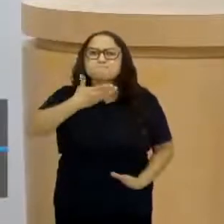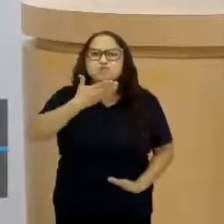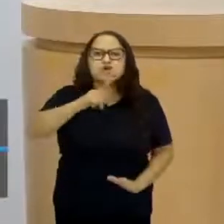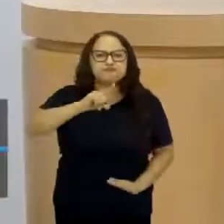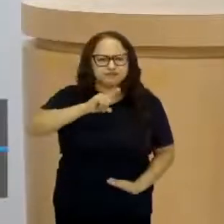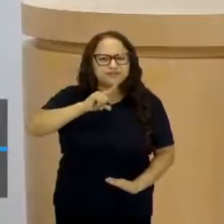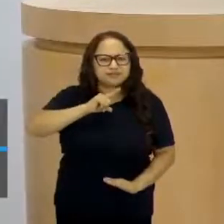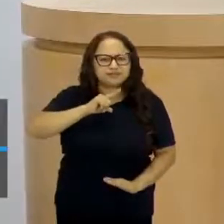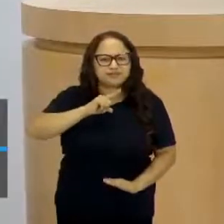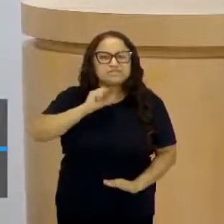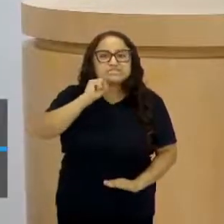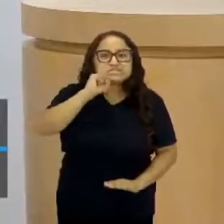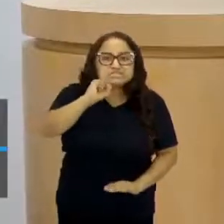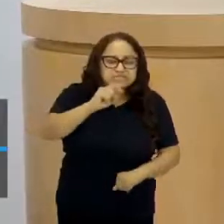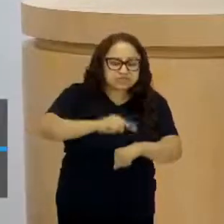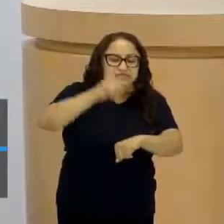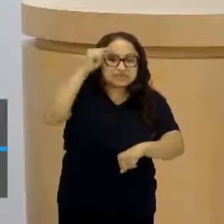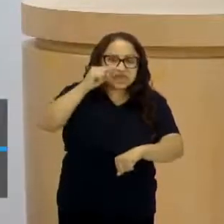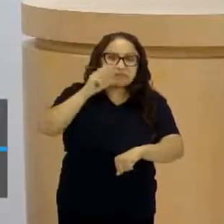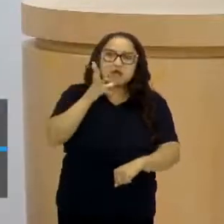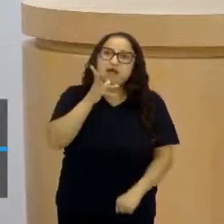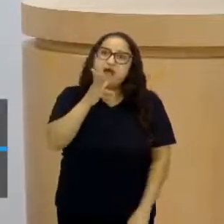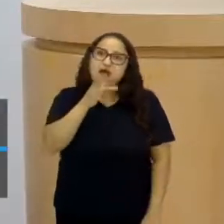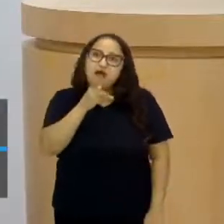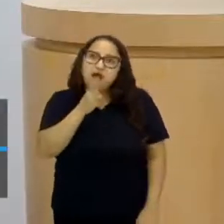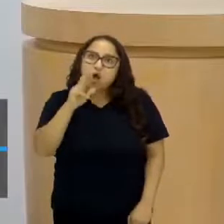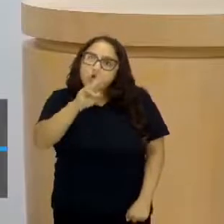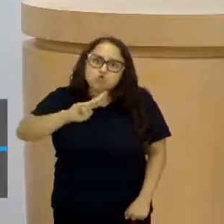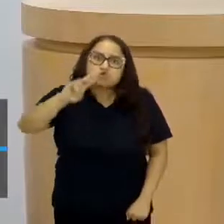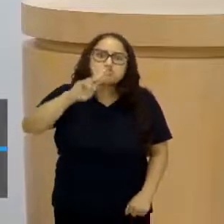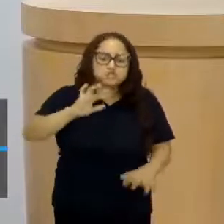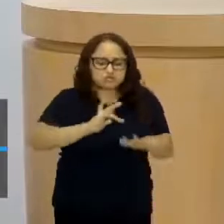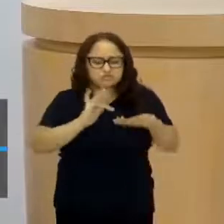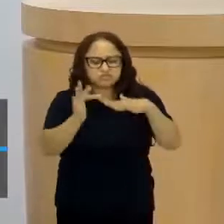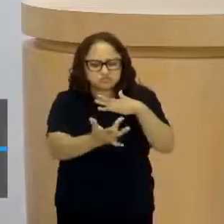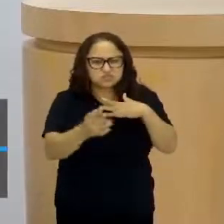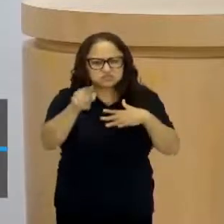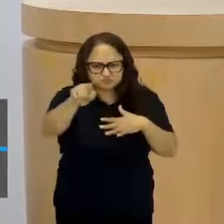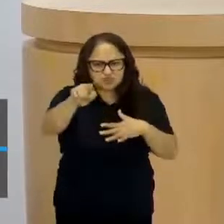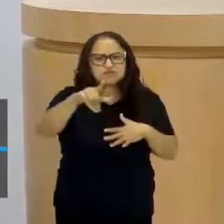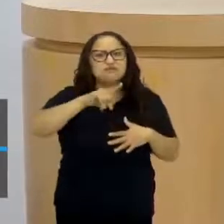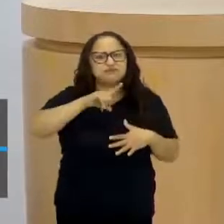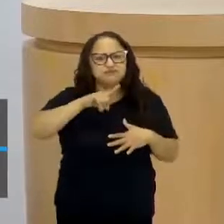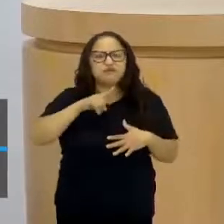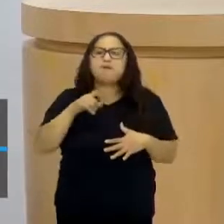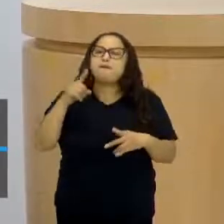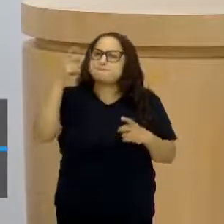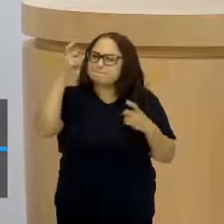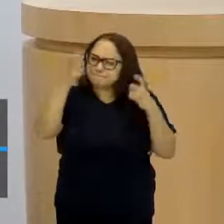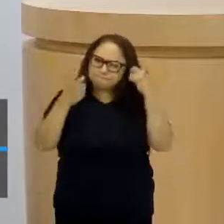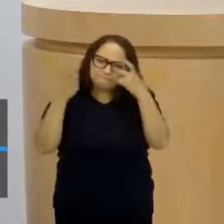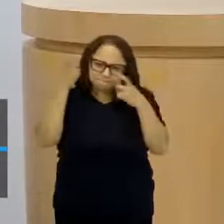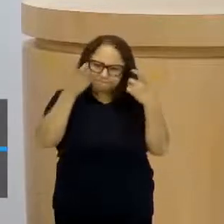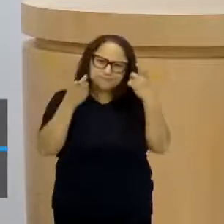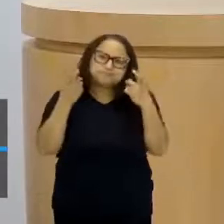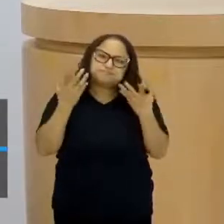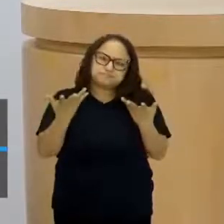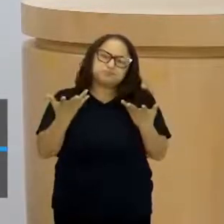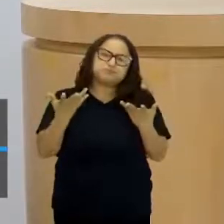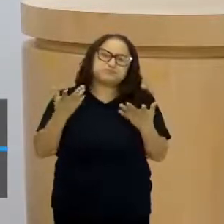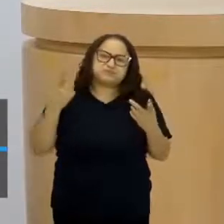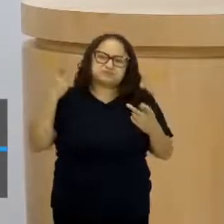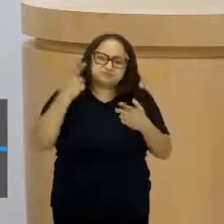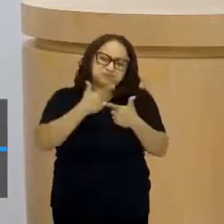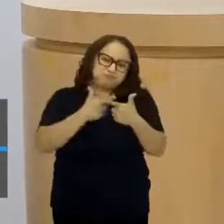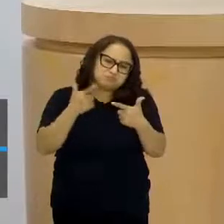mais tempo você passa nas redes sociais, você tem uma tendência a ter mais problemas depressivos aí,